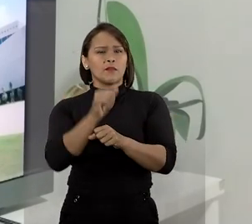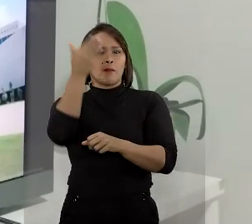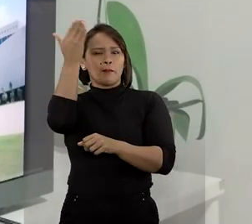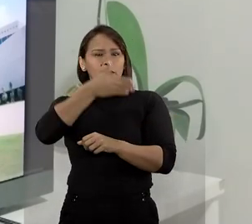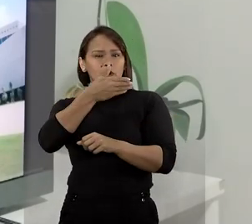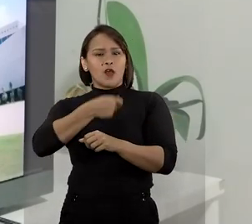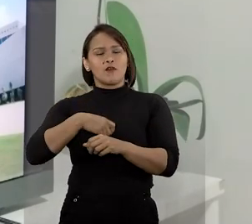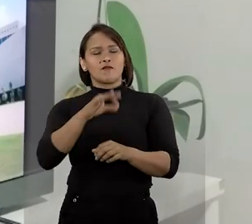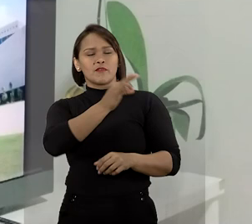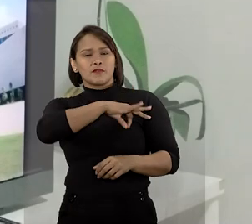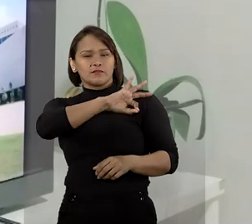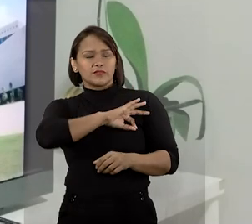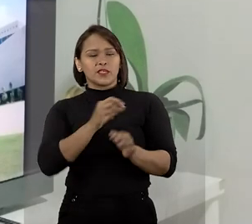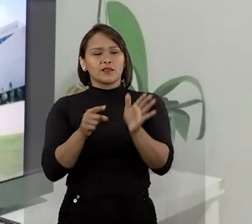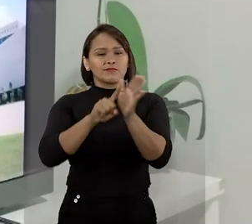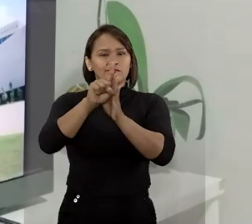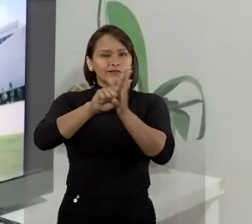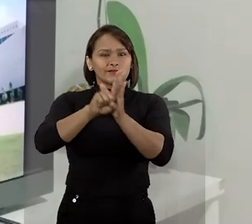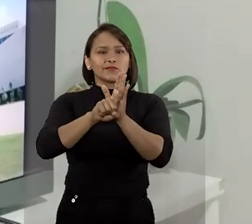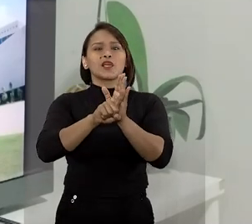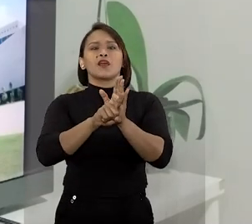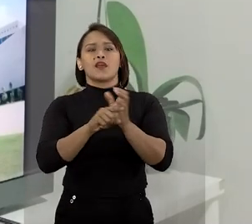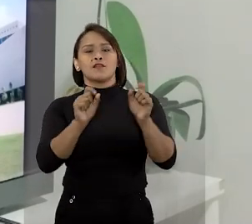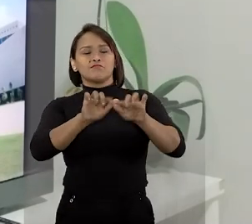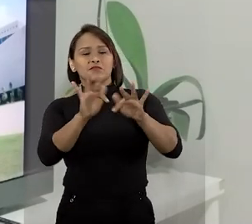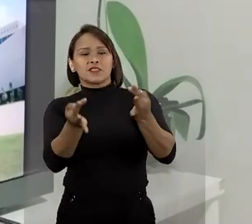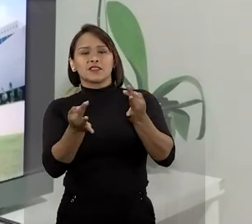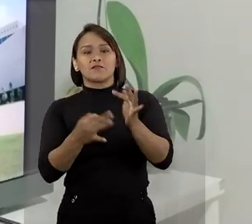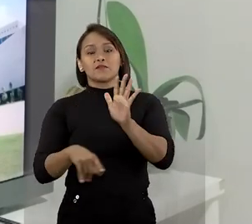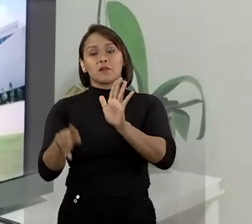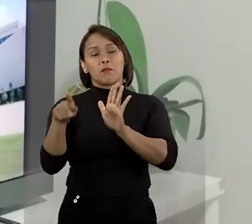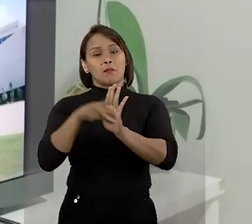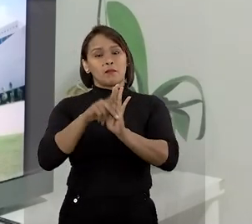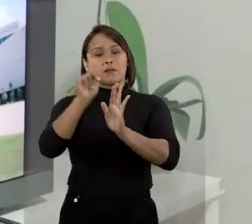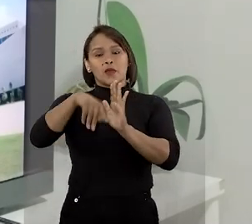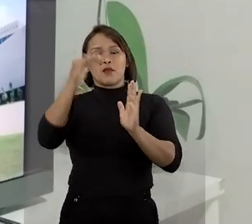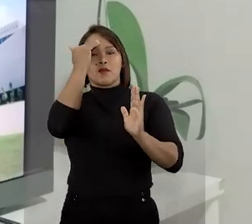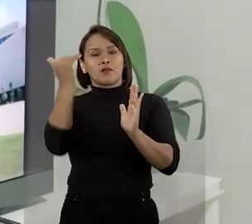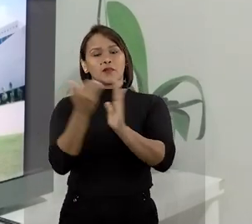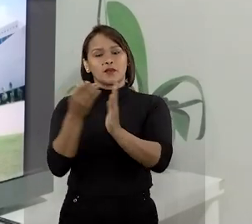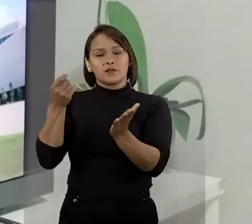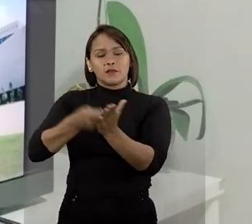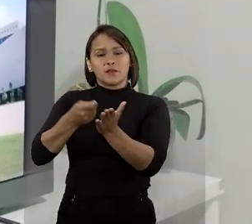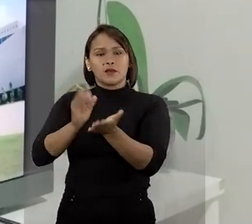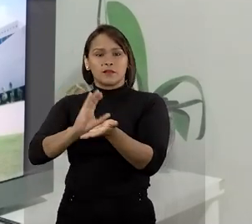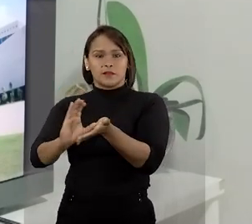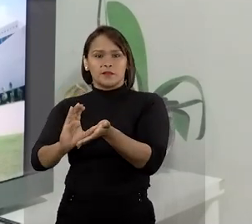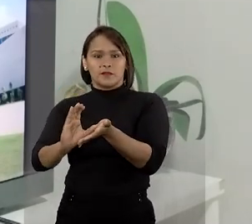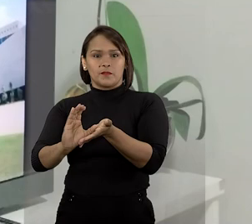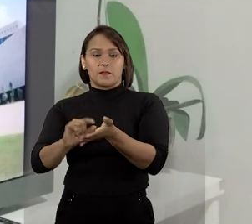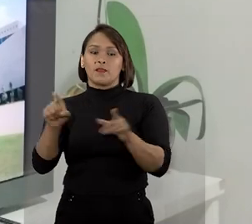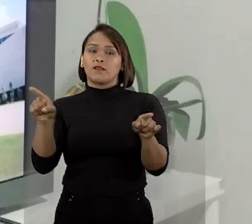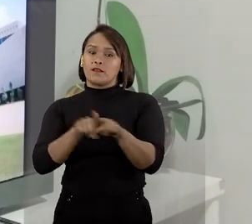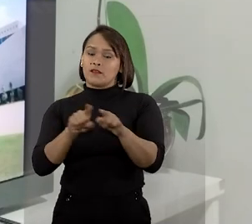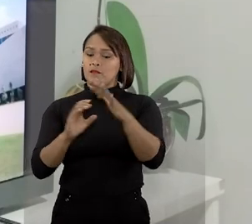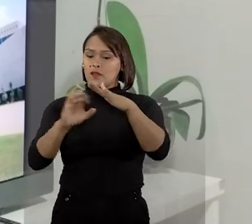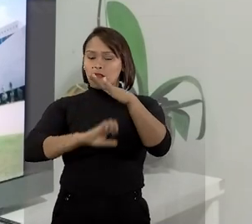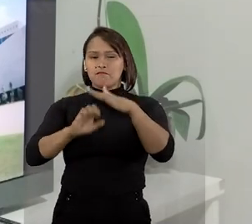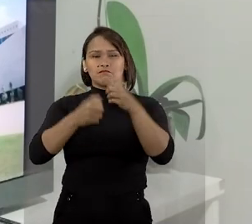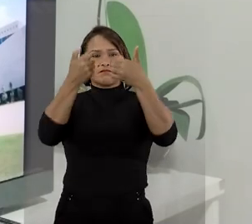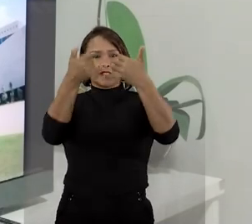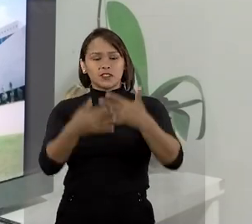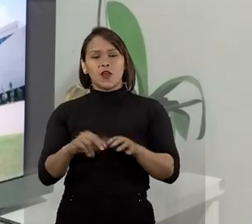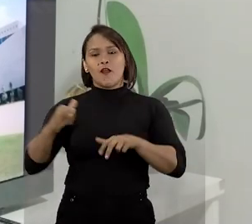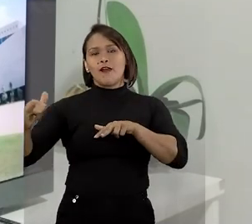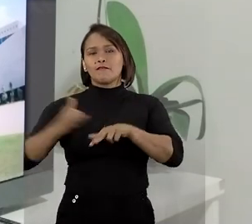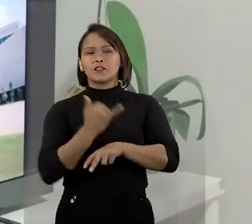de prova pericial para comprovar a ocorrência de causa superviniente extintiva da obrigação de pagar a pensão. Além disso, a